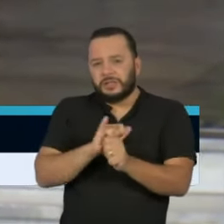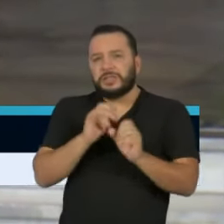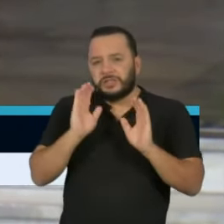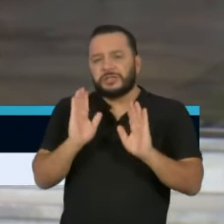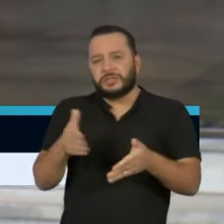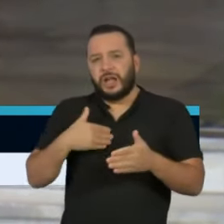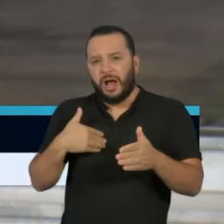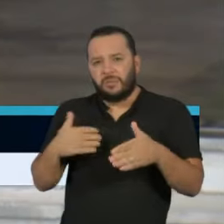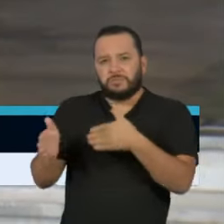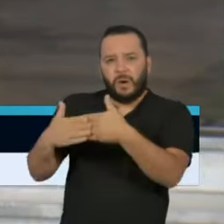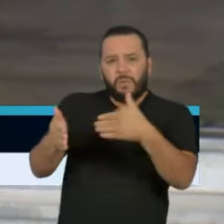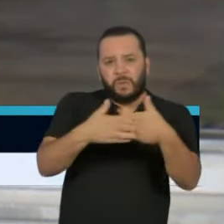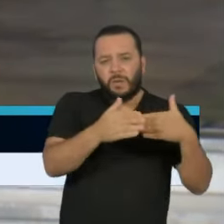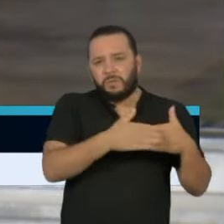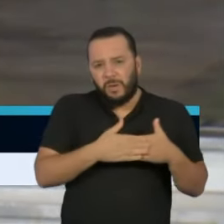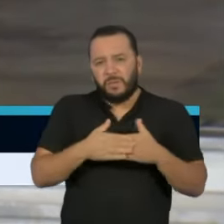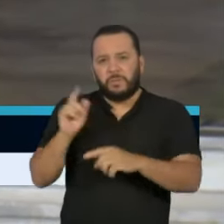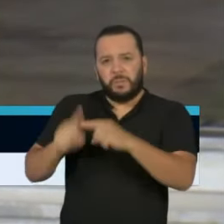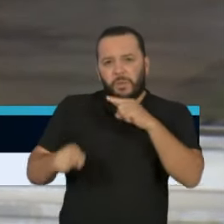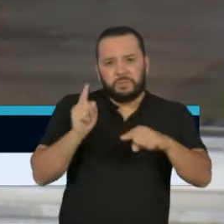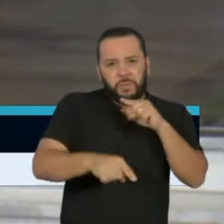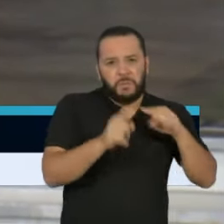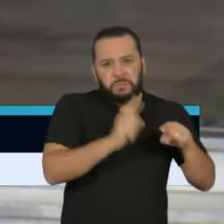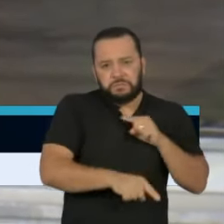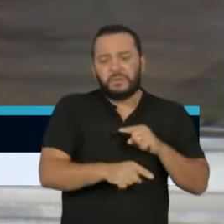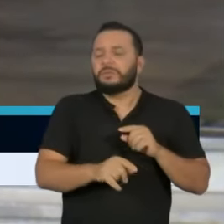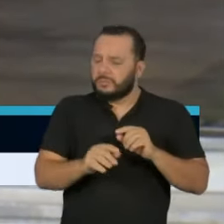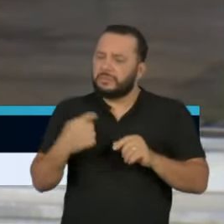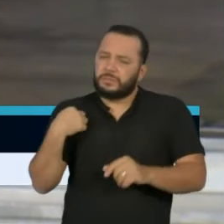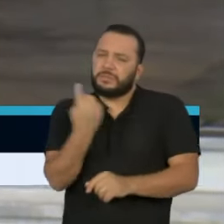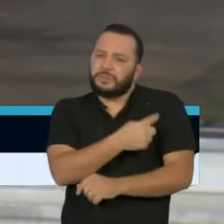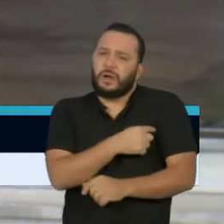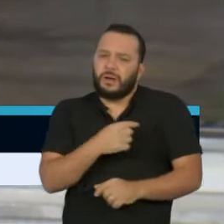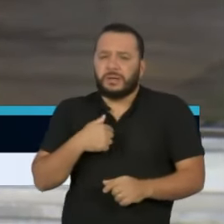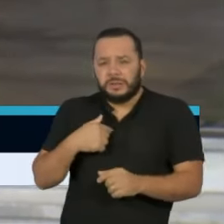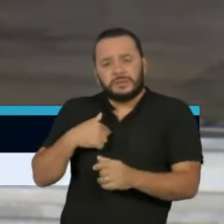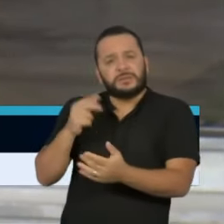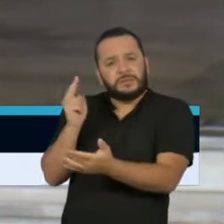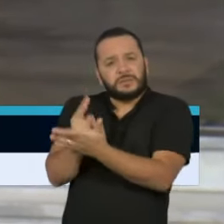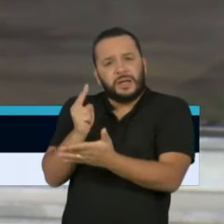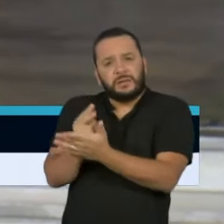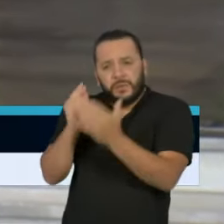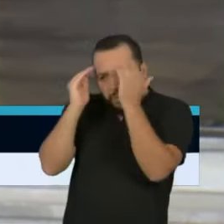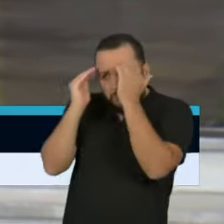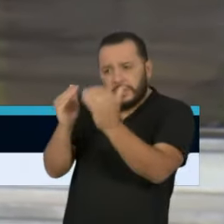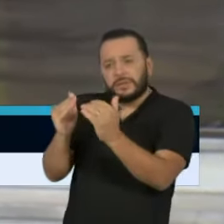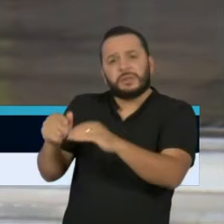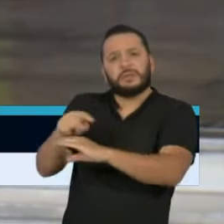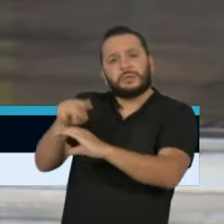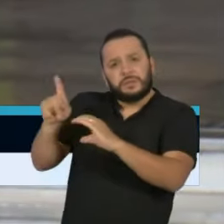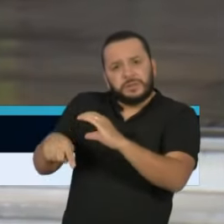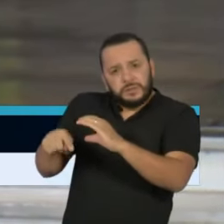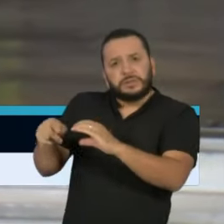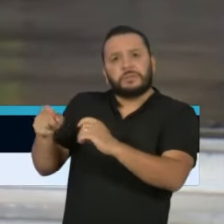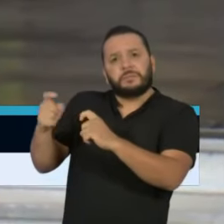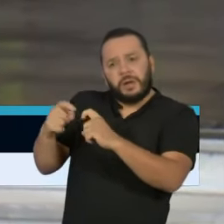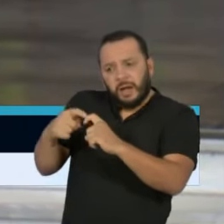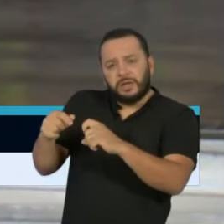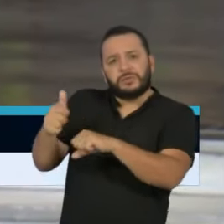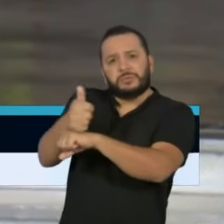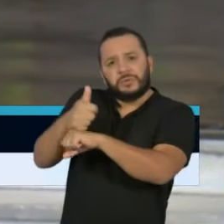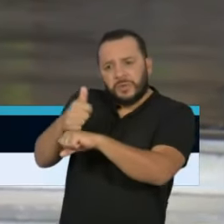não teremos hesitação de fazê-lo, seguindo a orientação dos especialistas que nos assessoram e nos orientam.